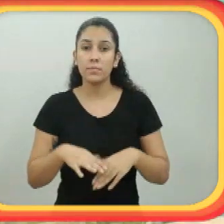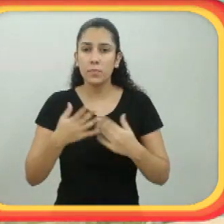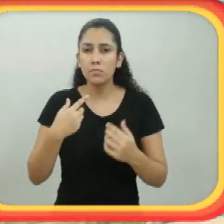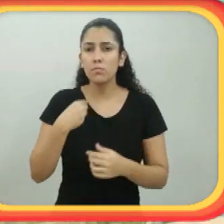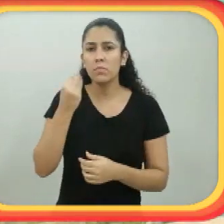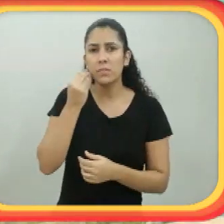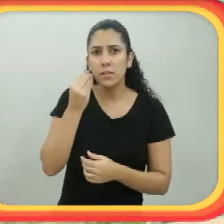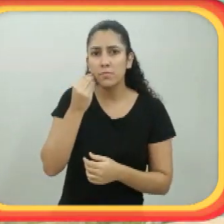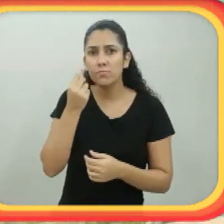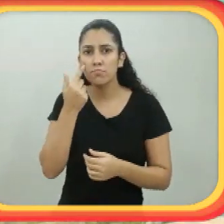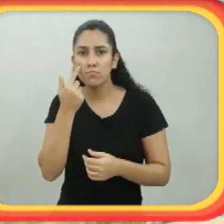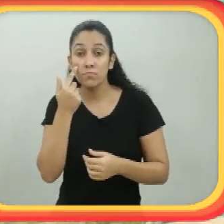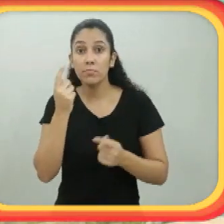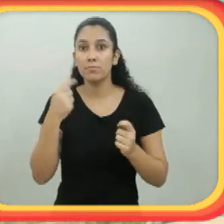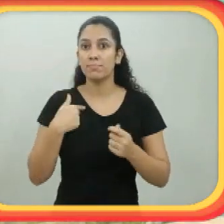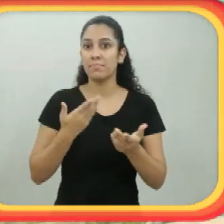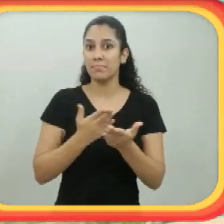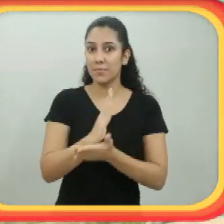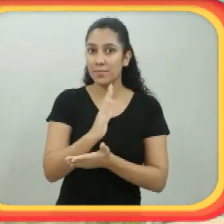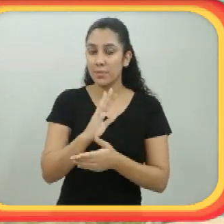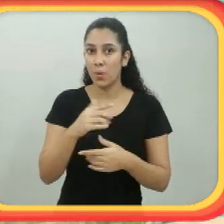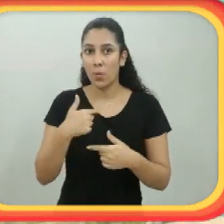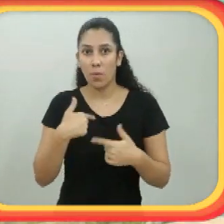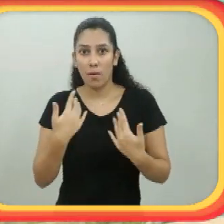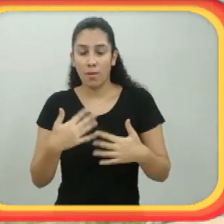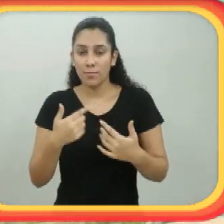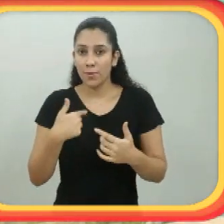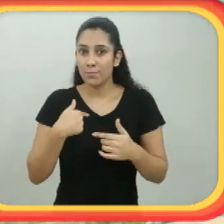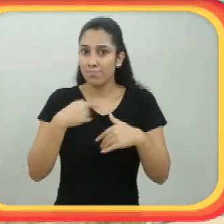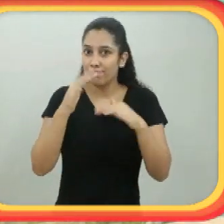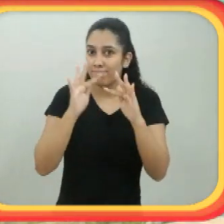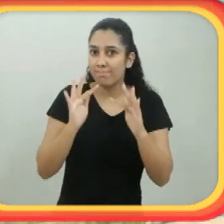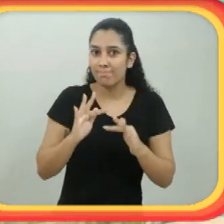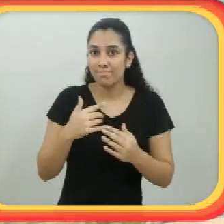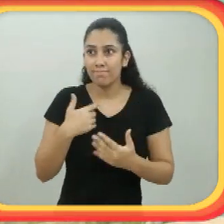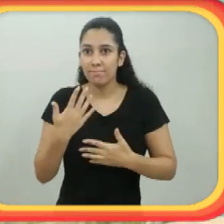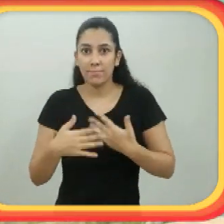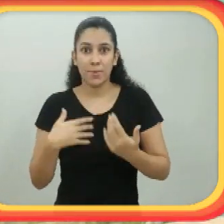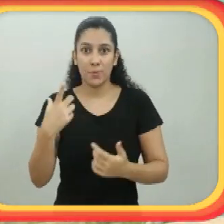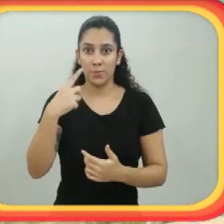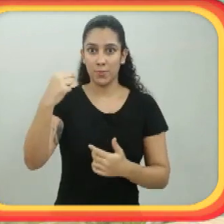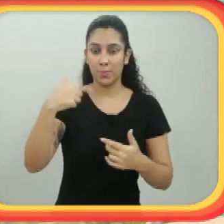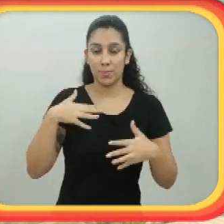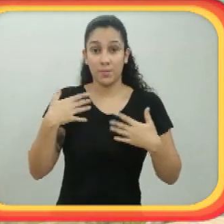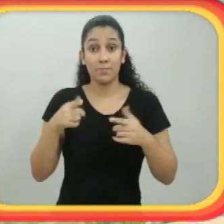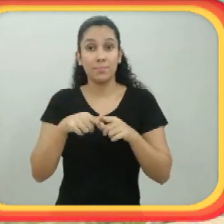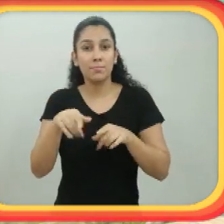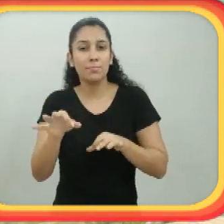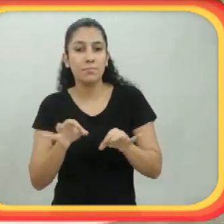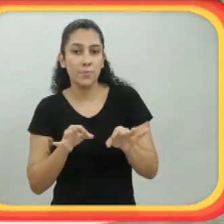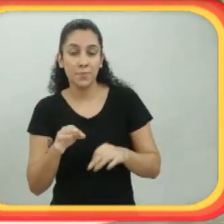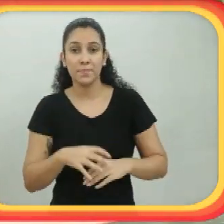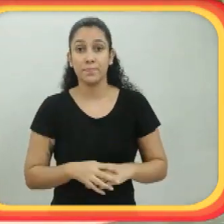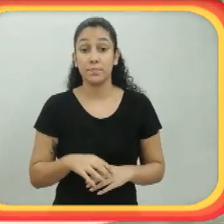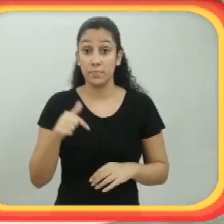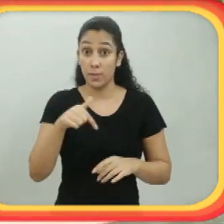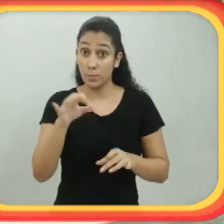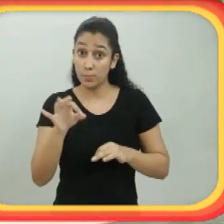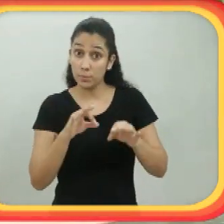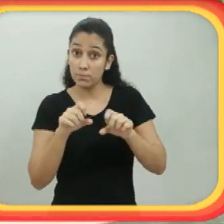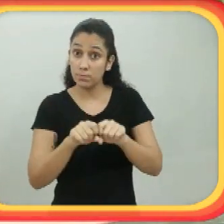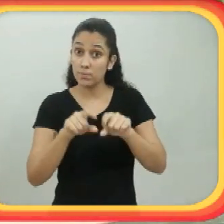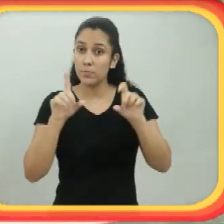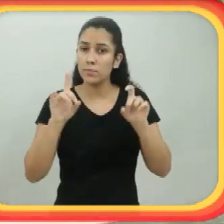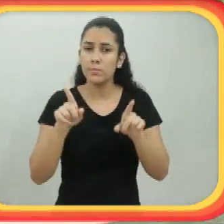eu lembro da Ângela, que é a diretora do programa especial, indo me conhecer lá na minha casa. Nunca tinha